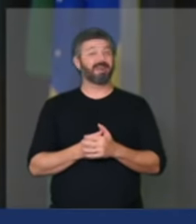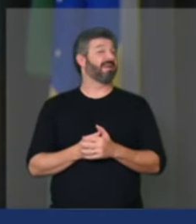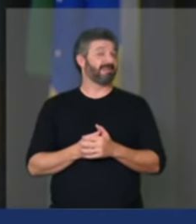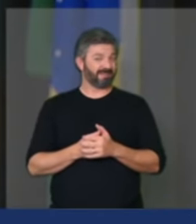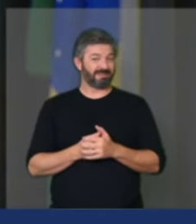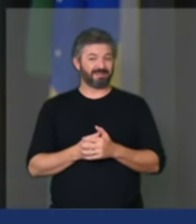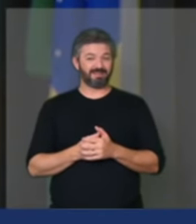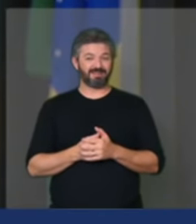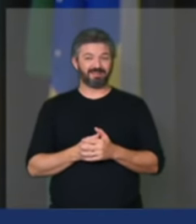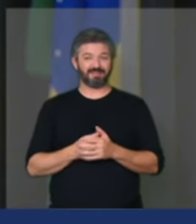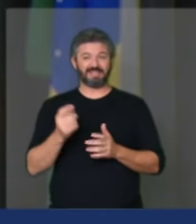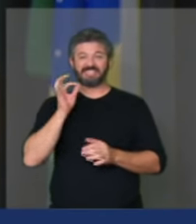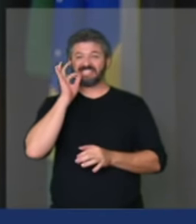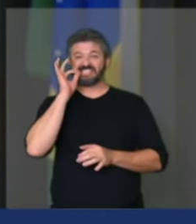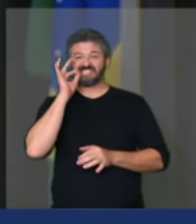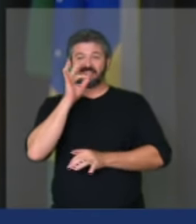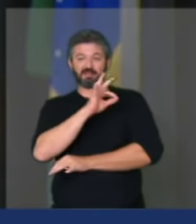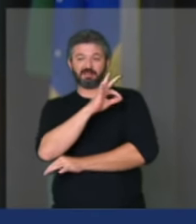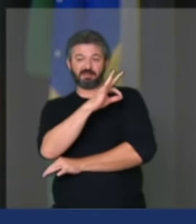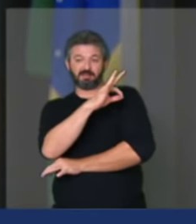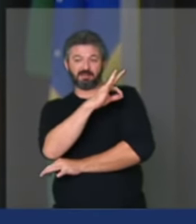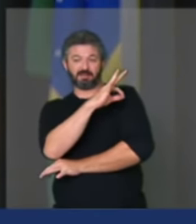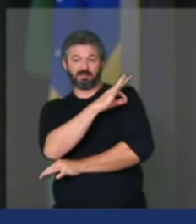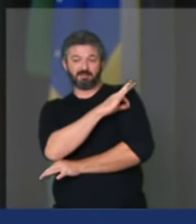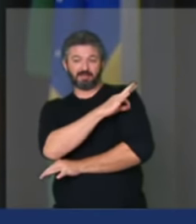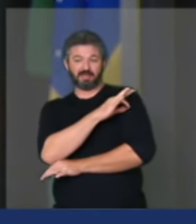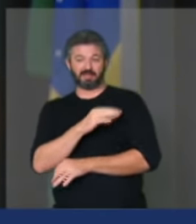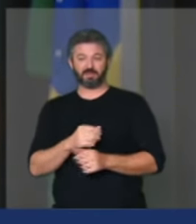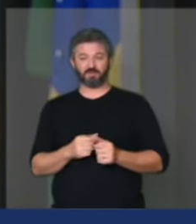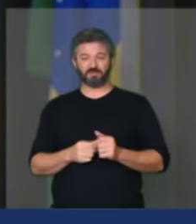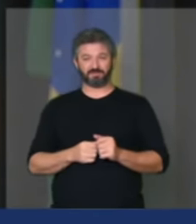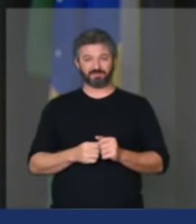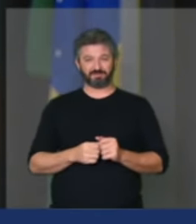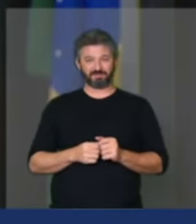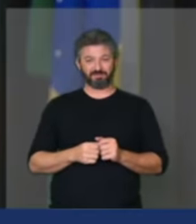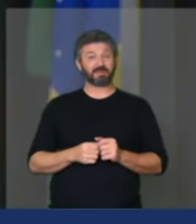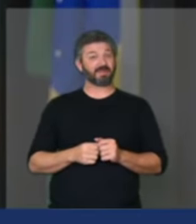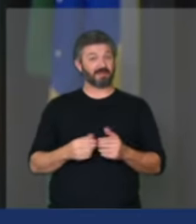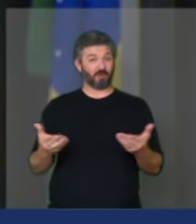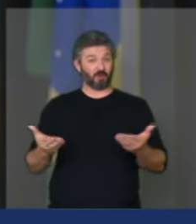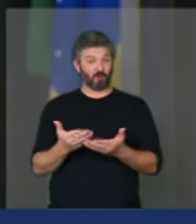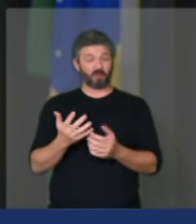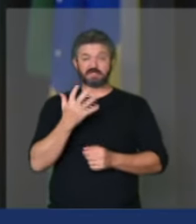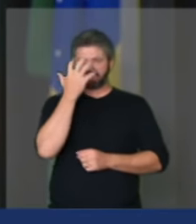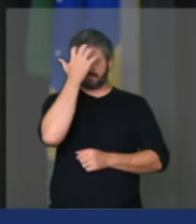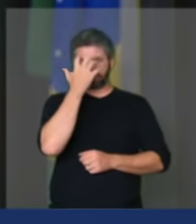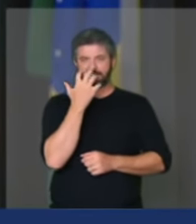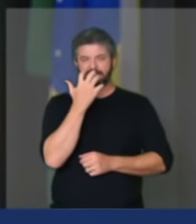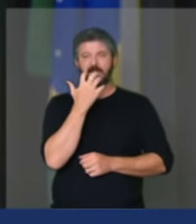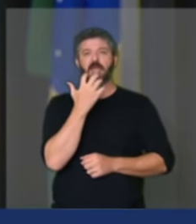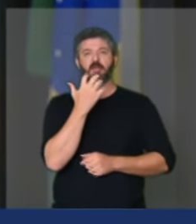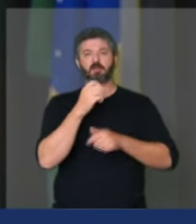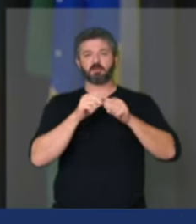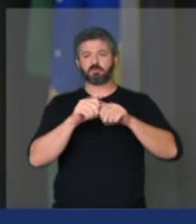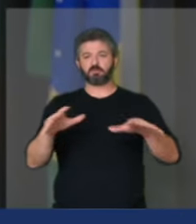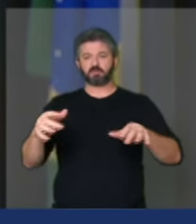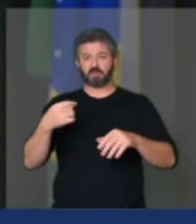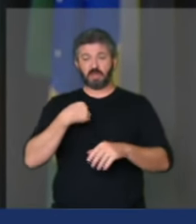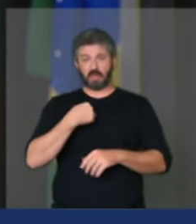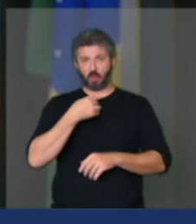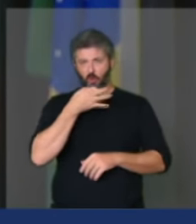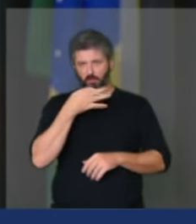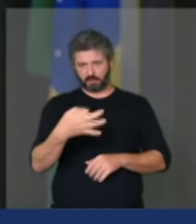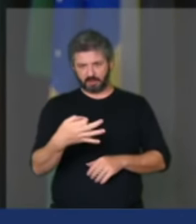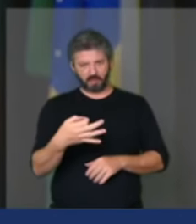palitinho põe palitinho ali para espetar não hoje a seriedade impera não estou opinando